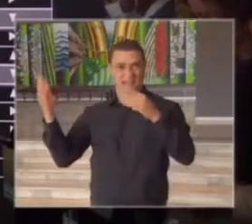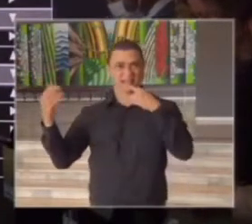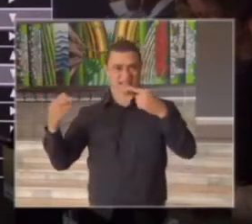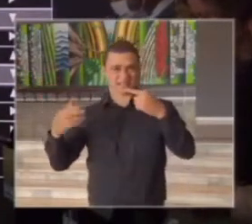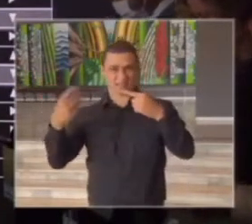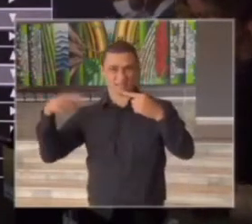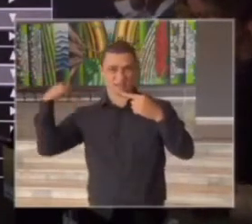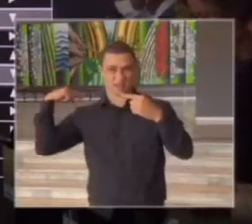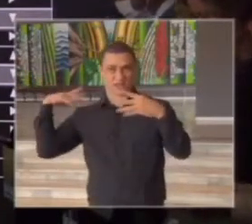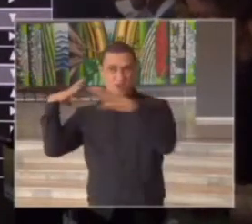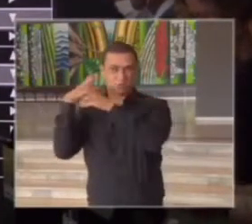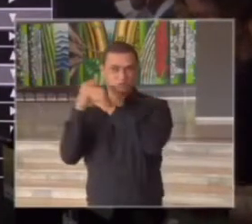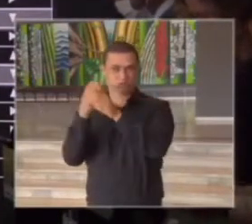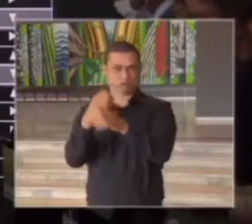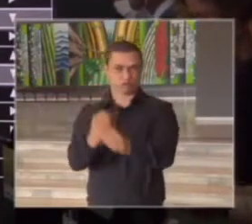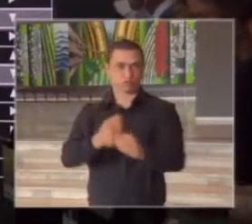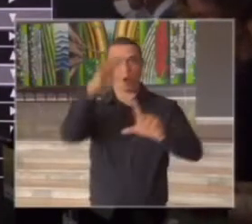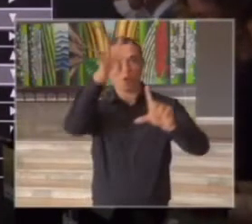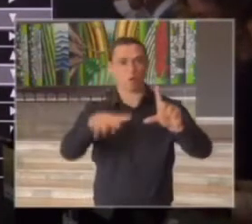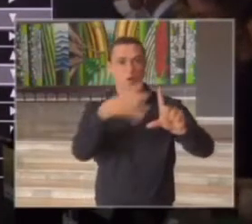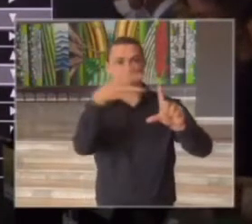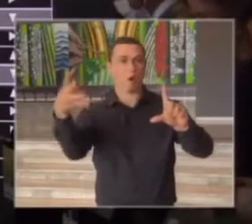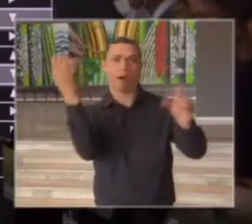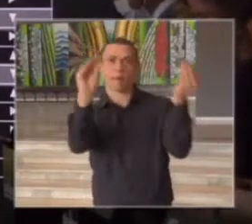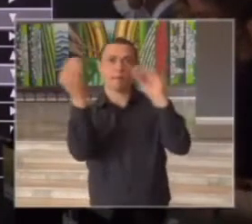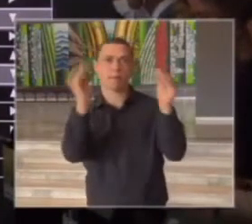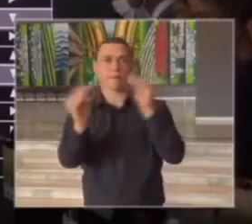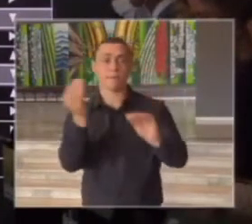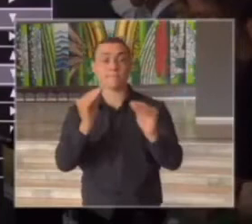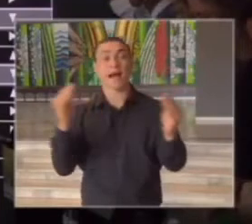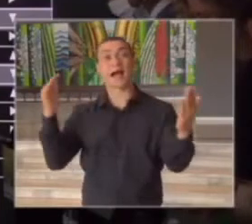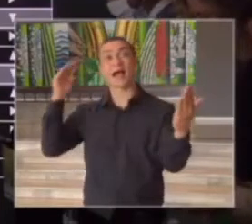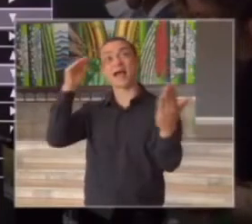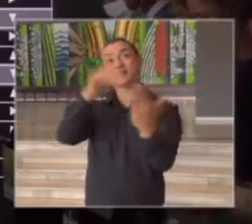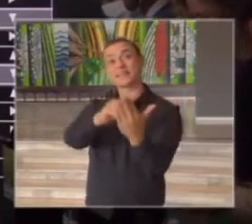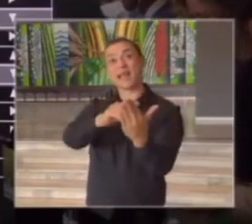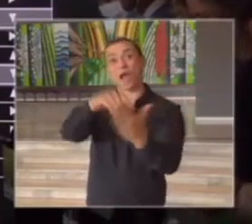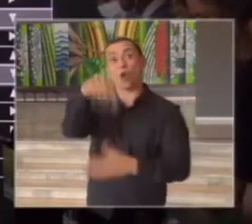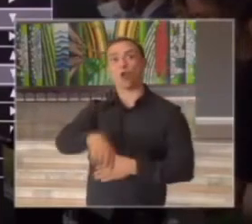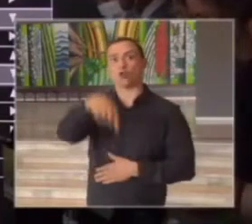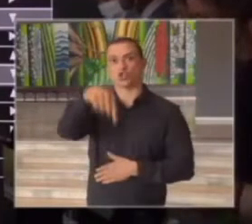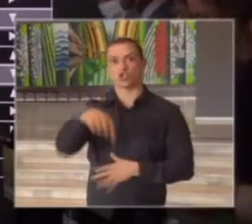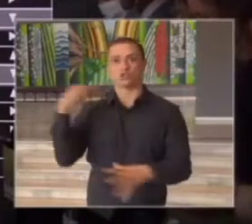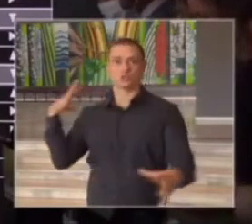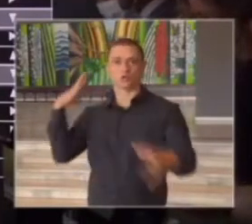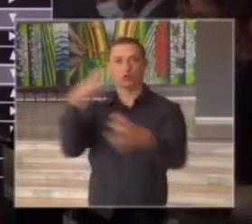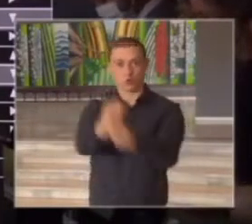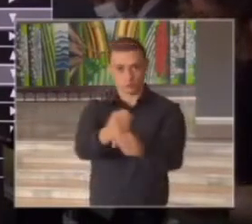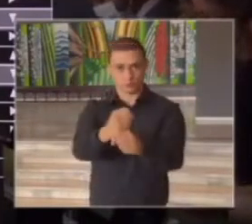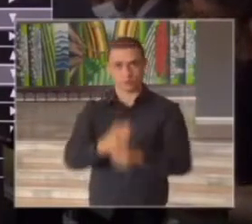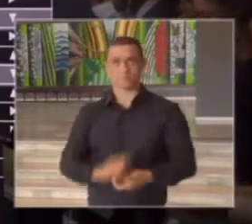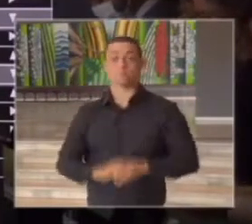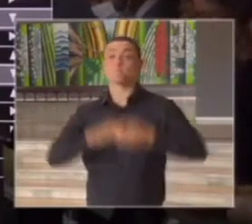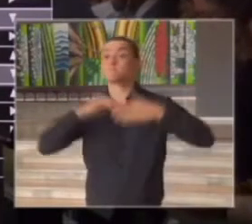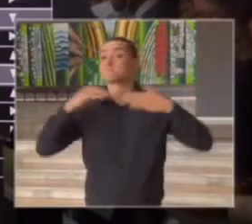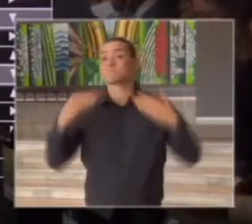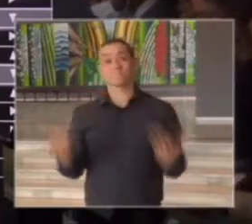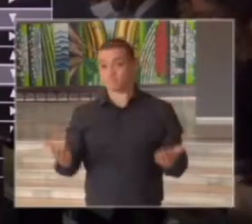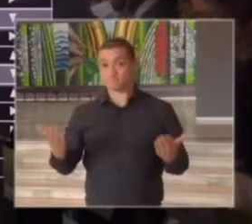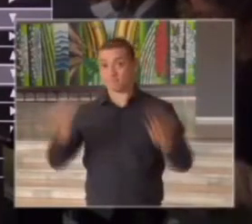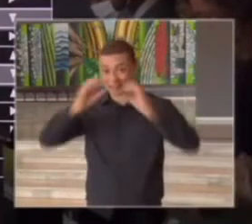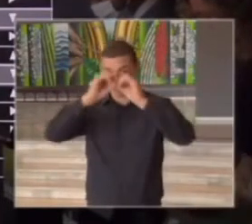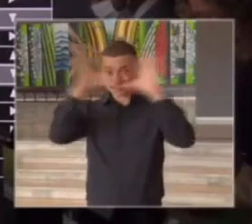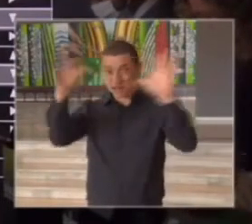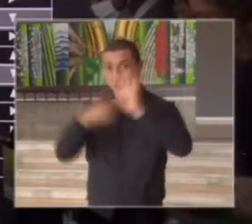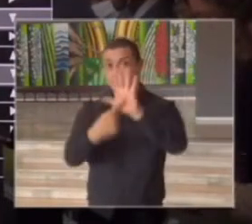então o que fica claro que nós estamos observando é que duas regiões a região de Marília